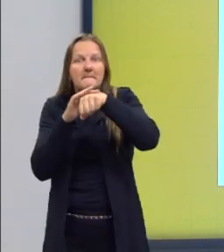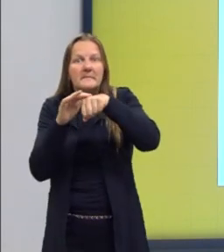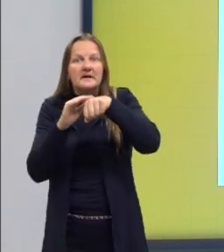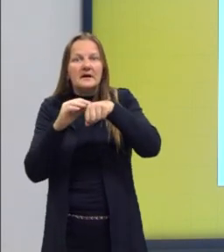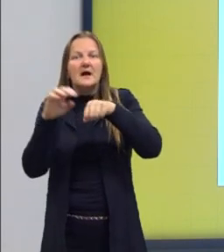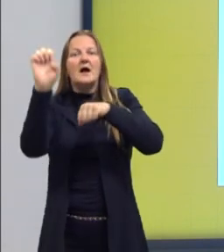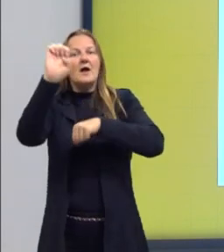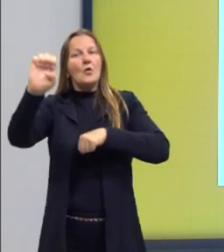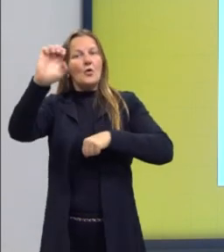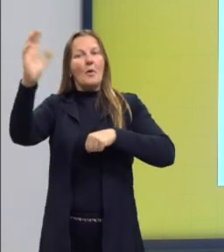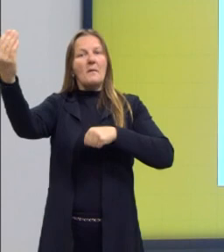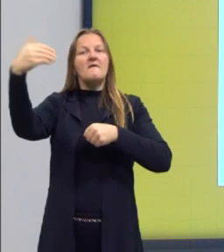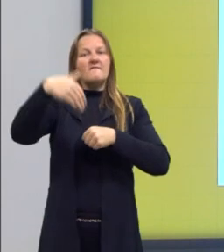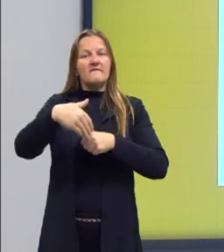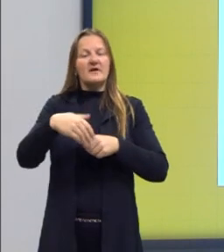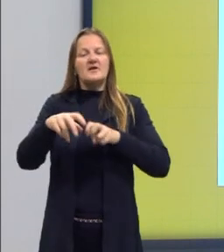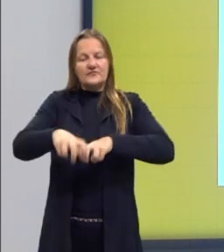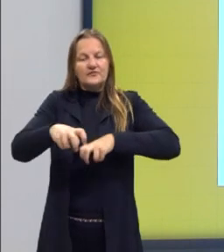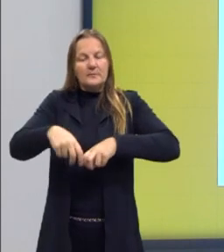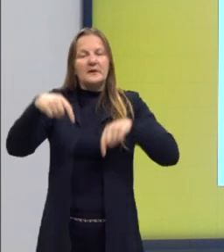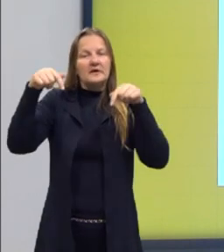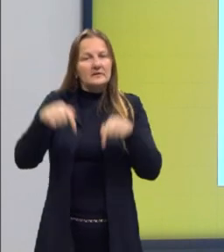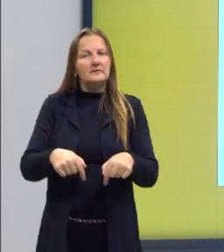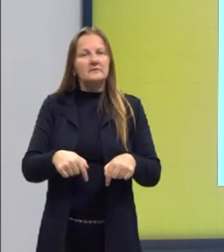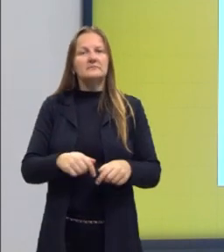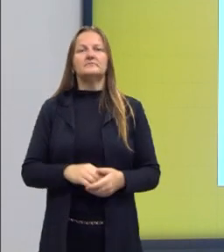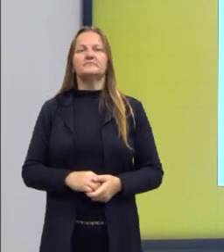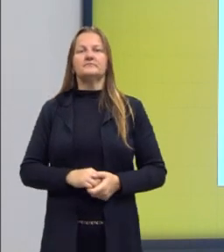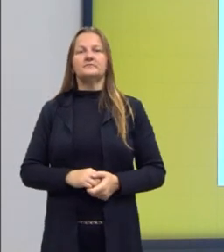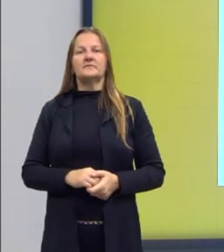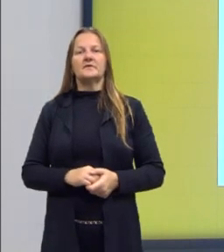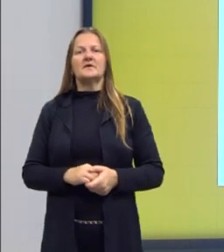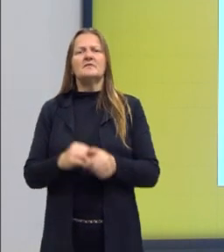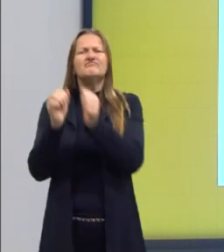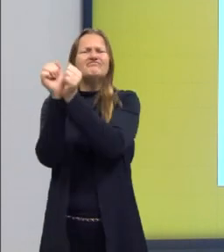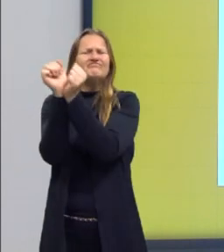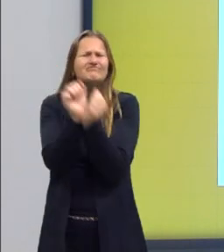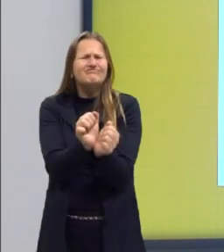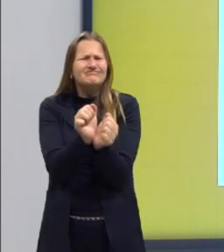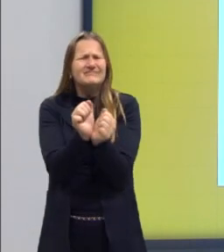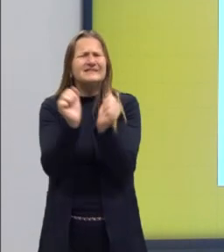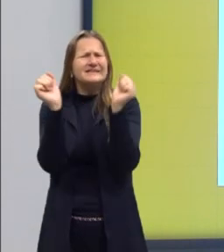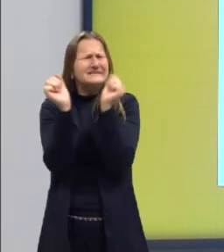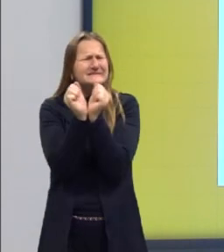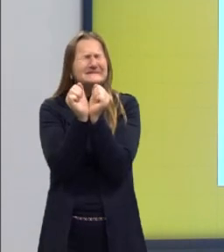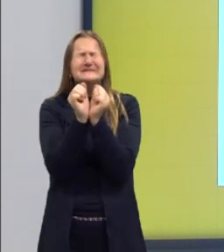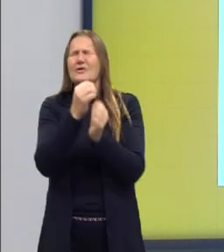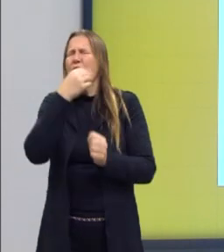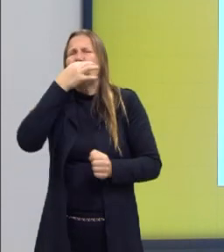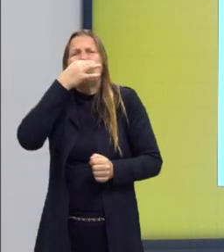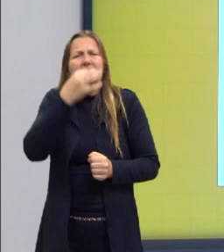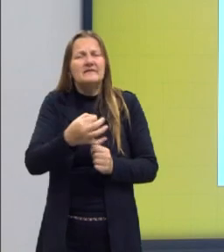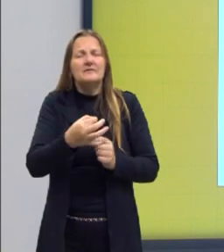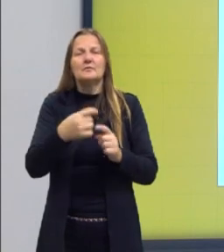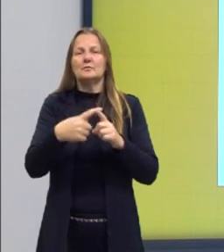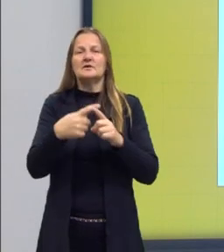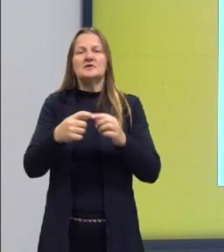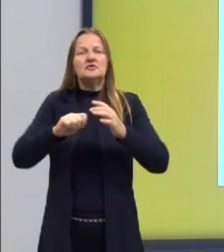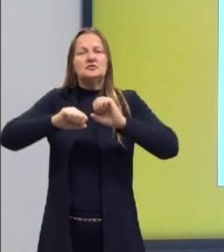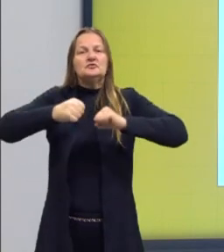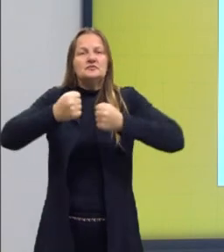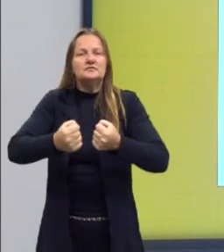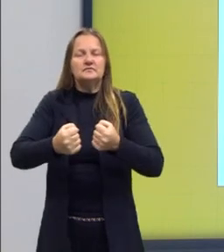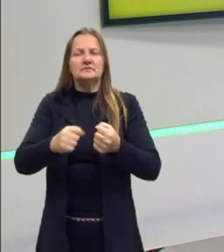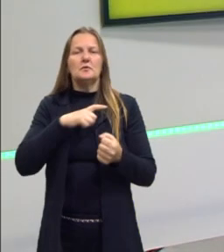elas trabalhassem nas fazendas. Então, essa escravidão demorou muito para ser abolida também para defender os